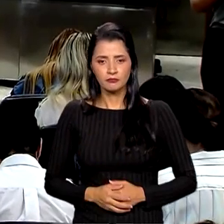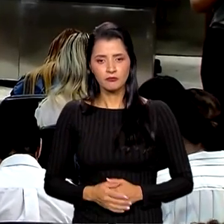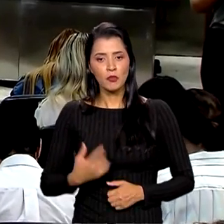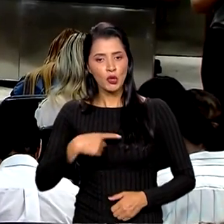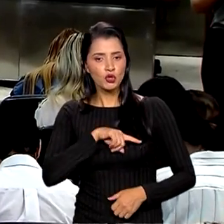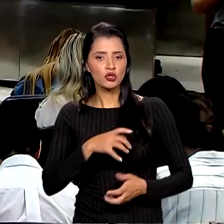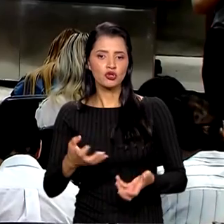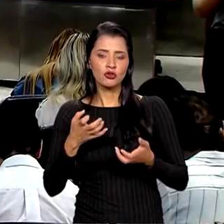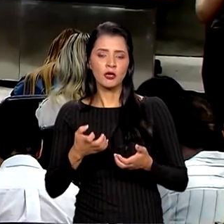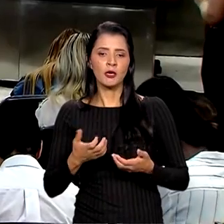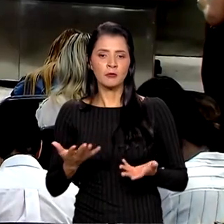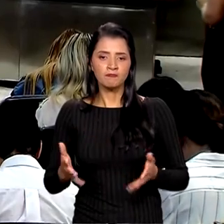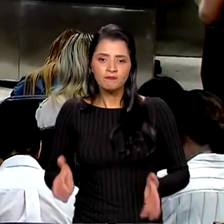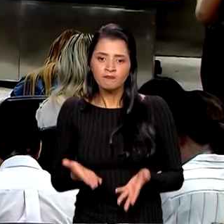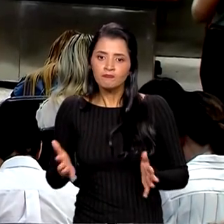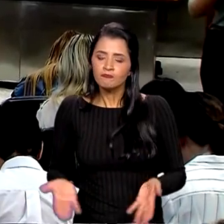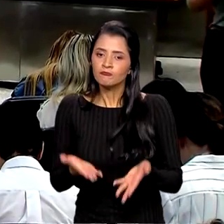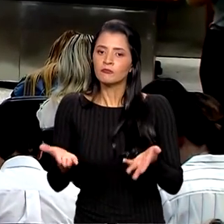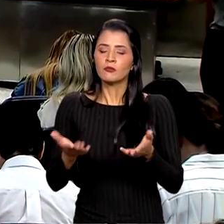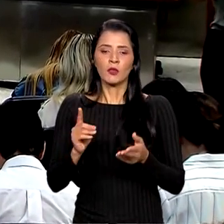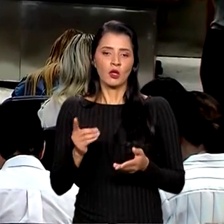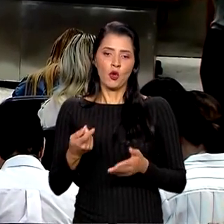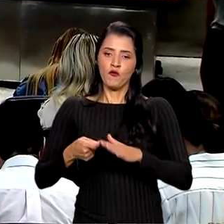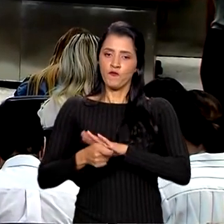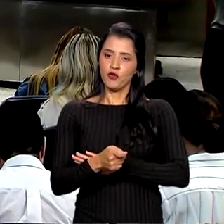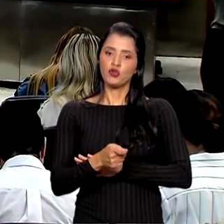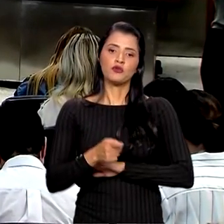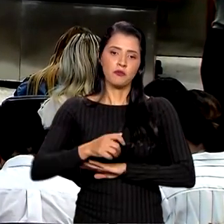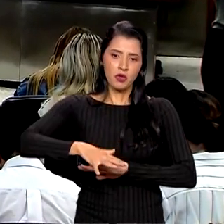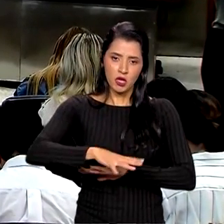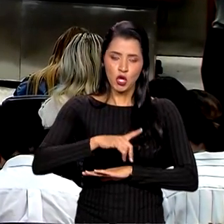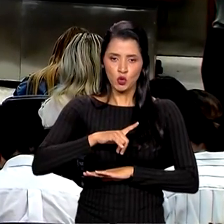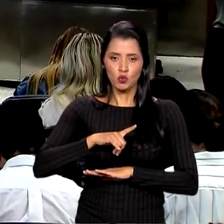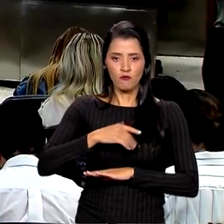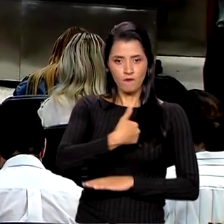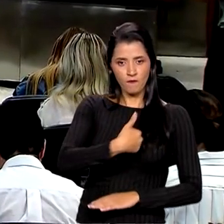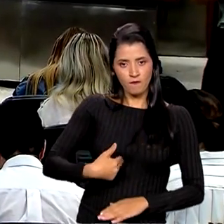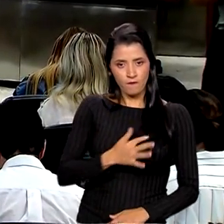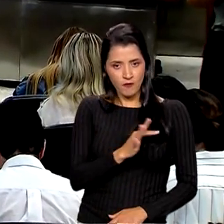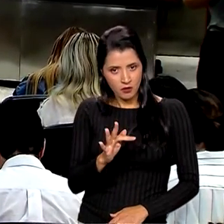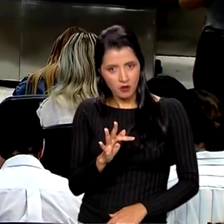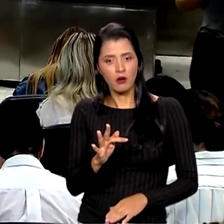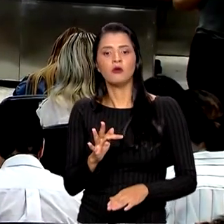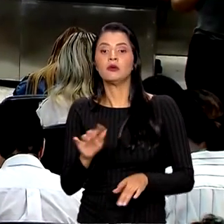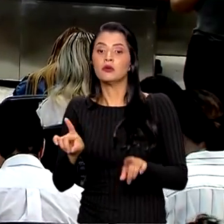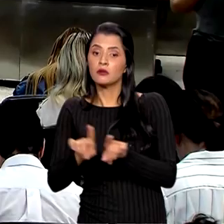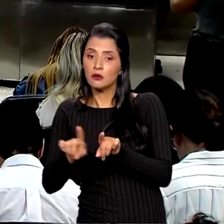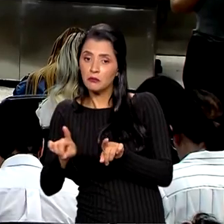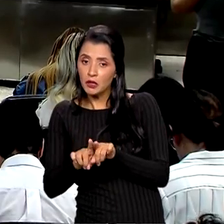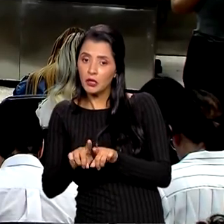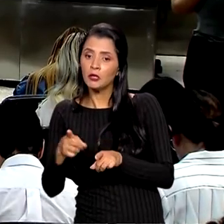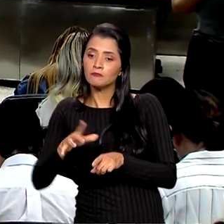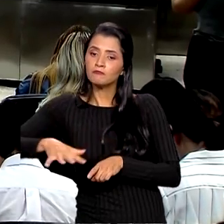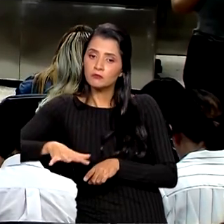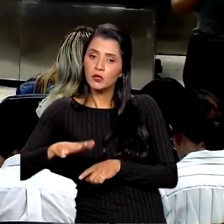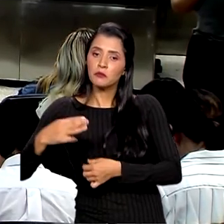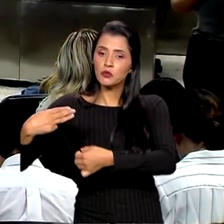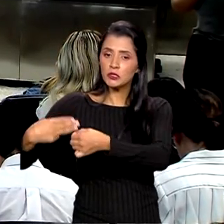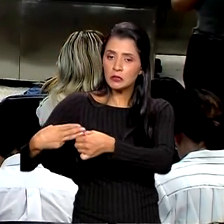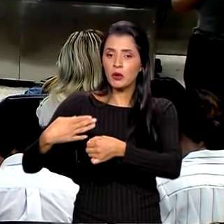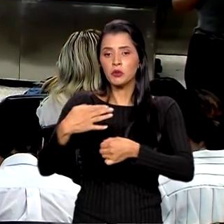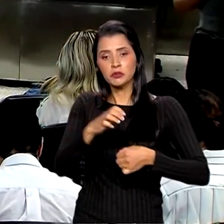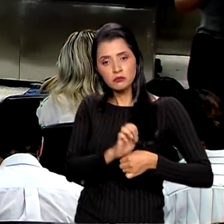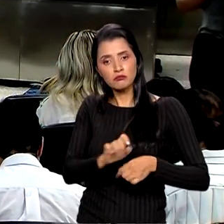investimento não só no plano federal, mas promover o investimento no plano municipal e